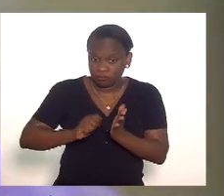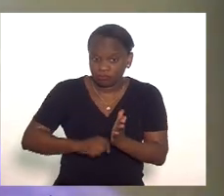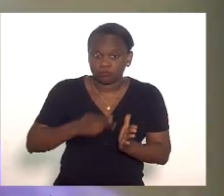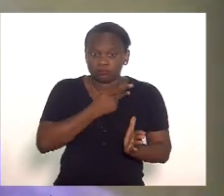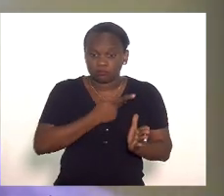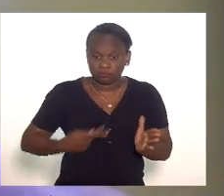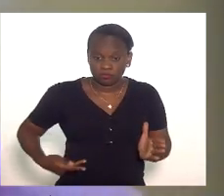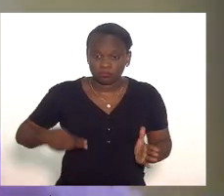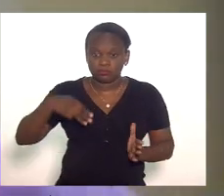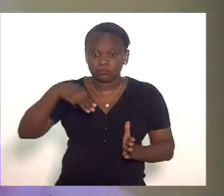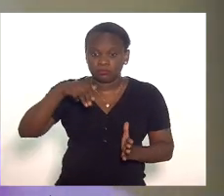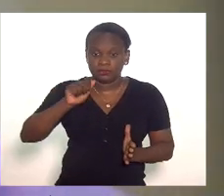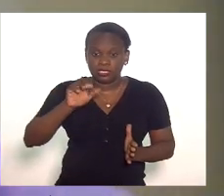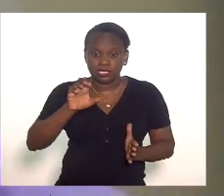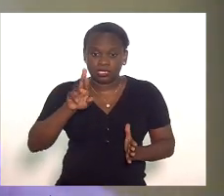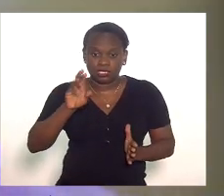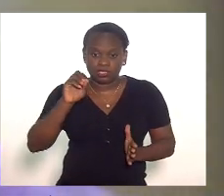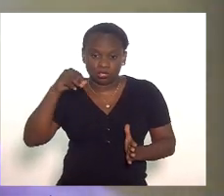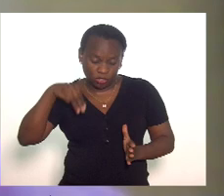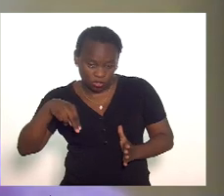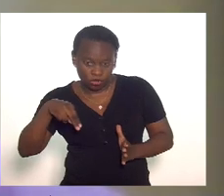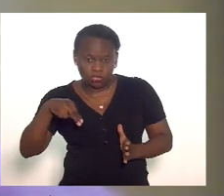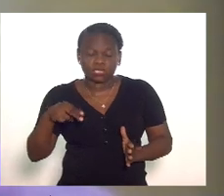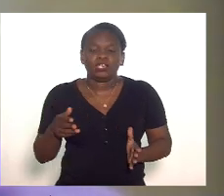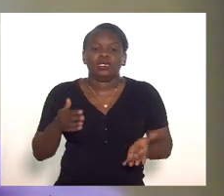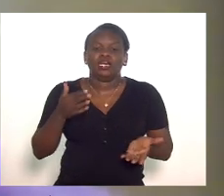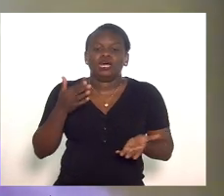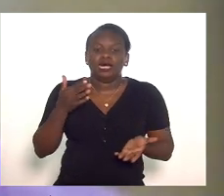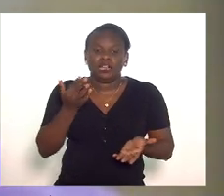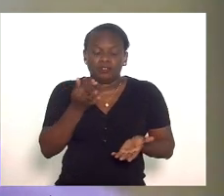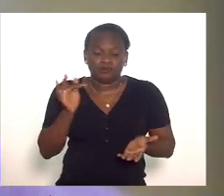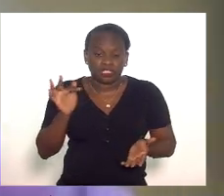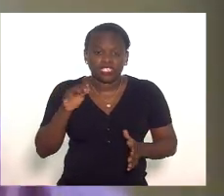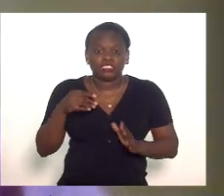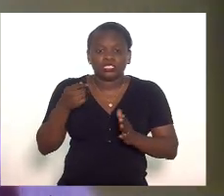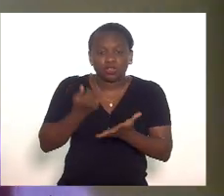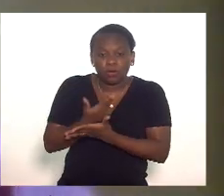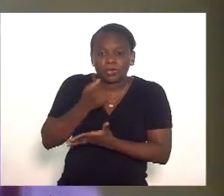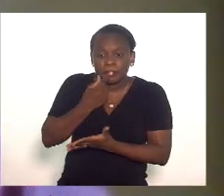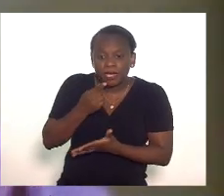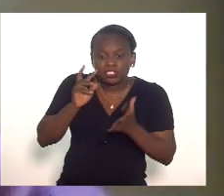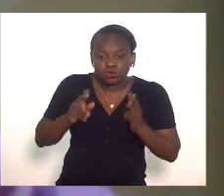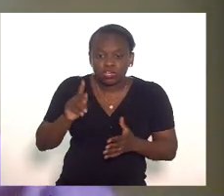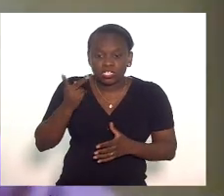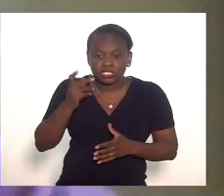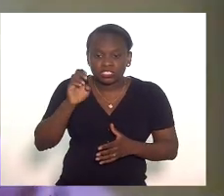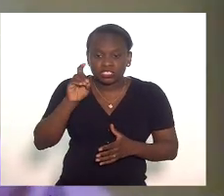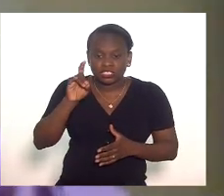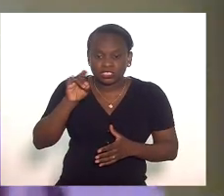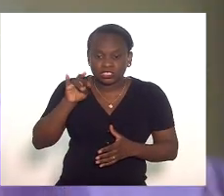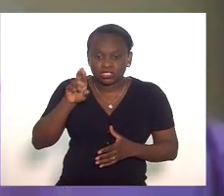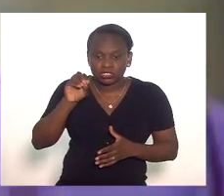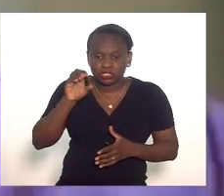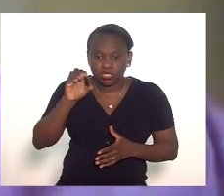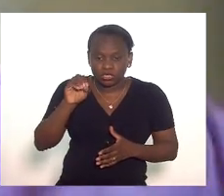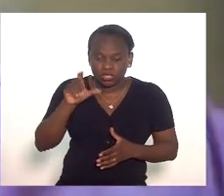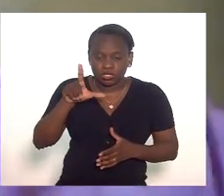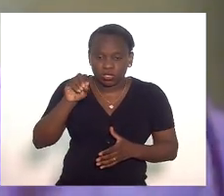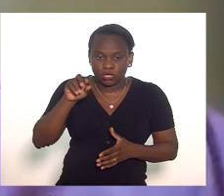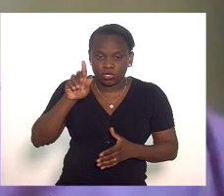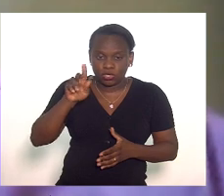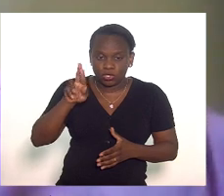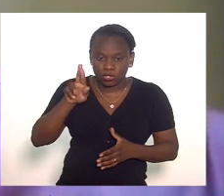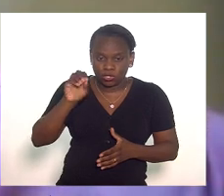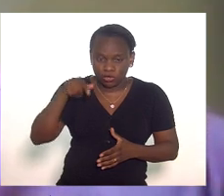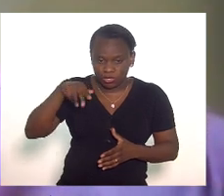presidente Macron que a França adotasse a hidroxicloroquina e que mais recentemente esse mesmo deputado estava cobrando o